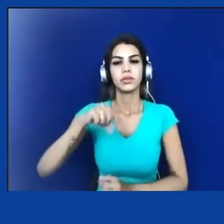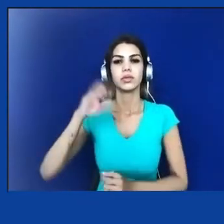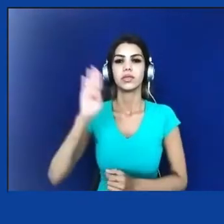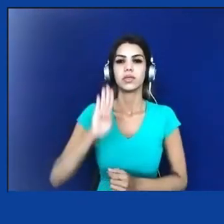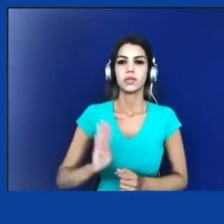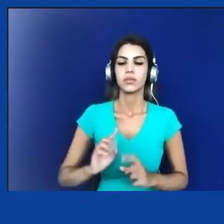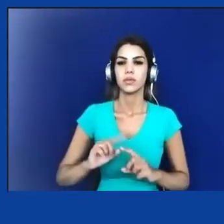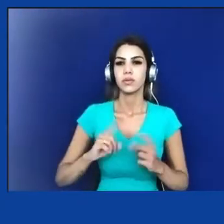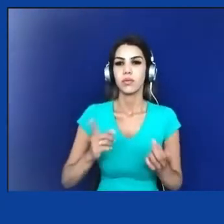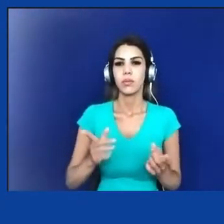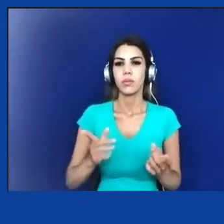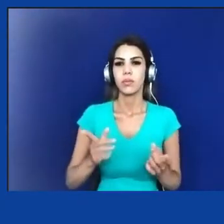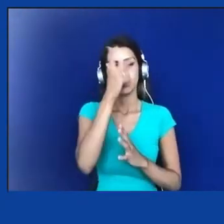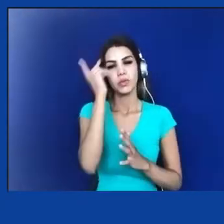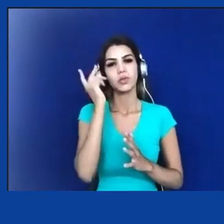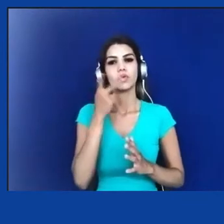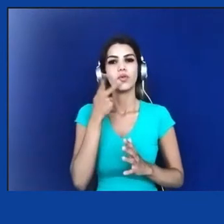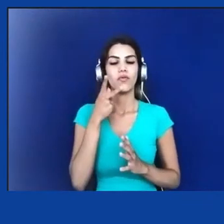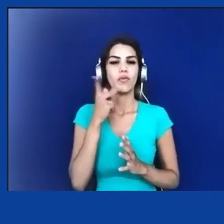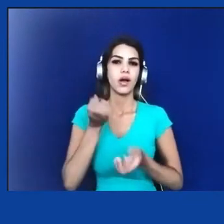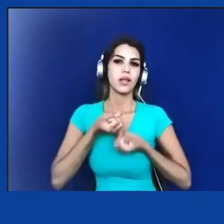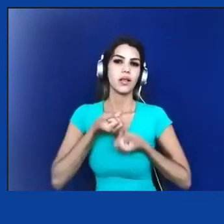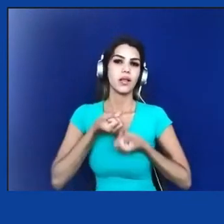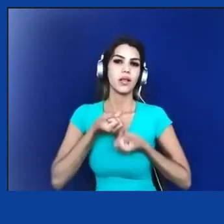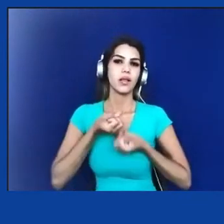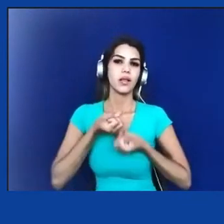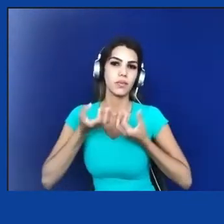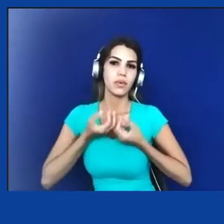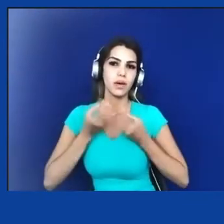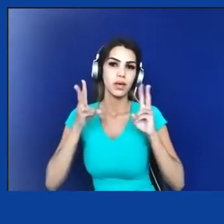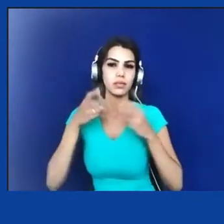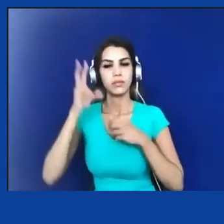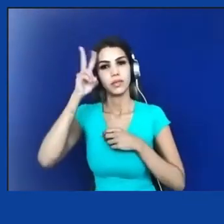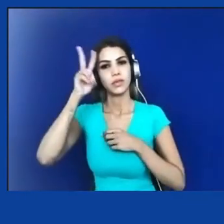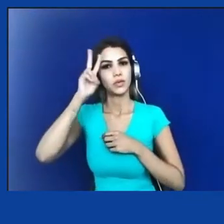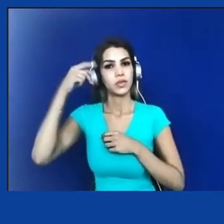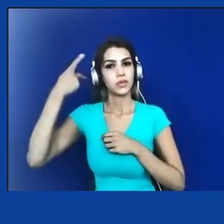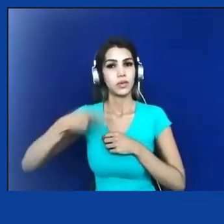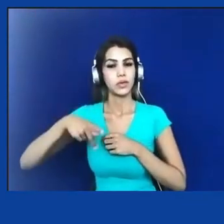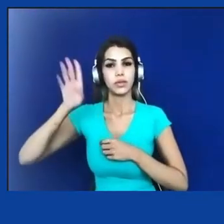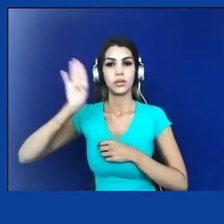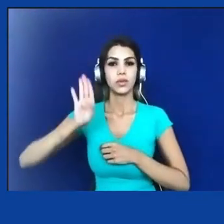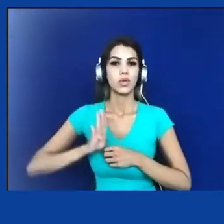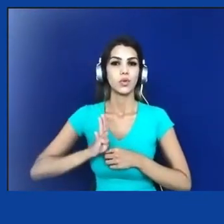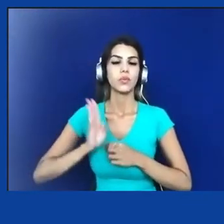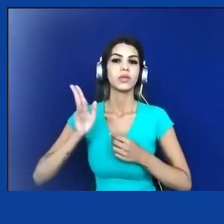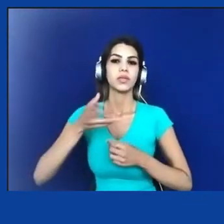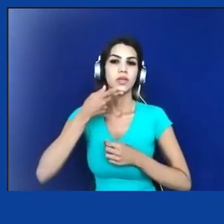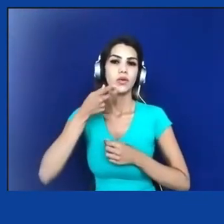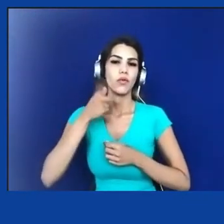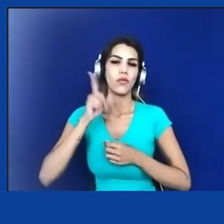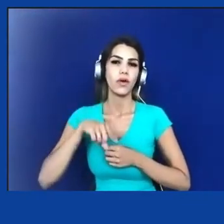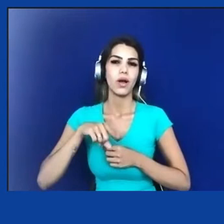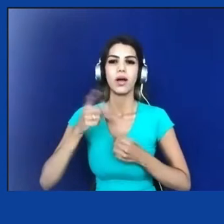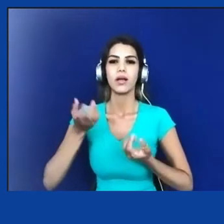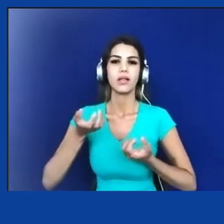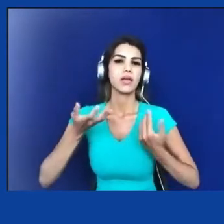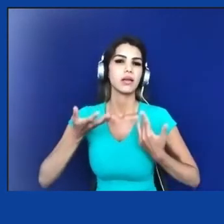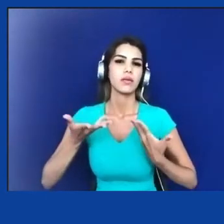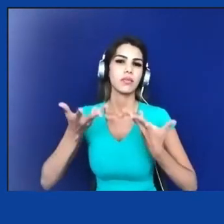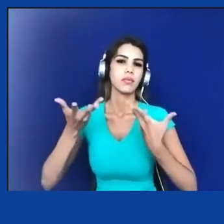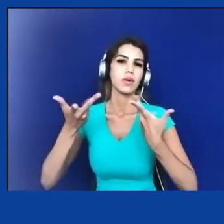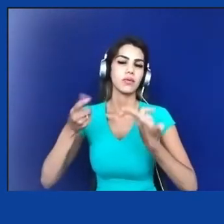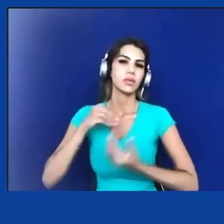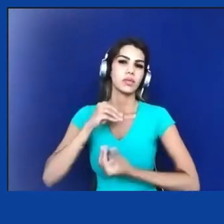que é contado na nossa narrativa sobre a história do Brasil a gente precisa encarar como foi cruel a